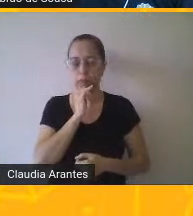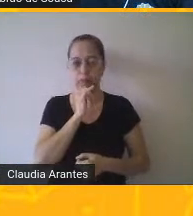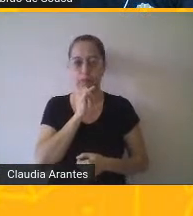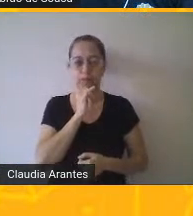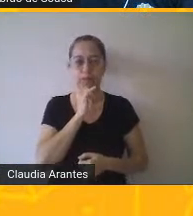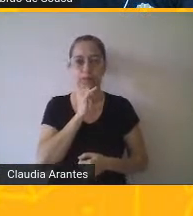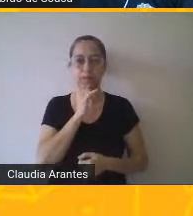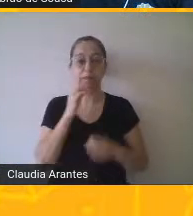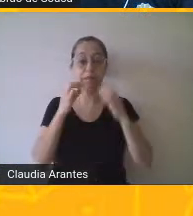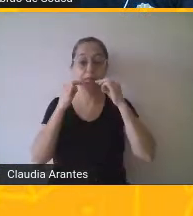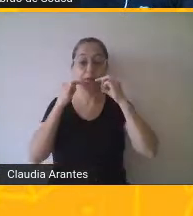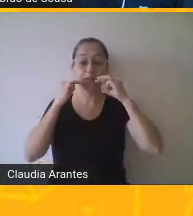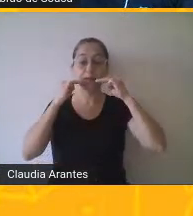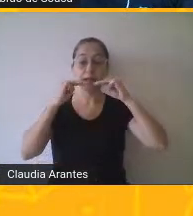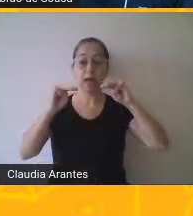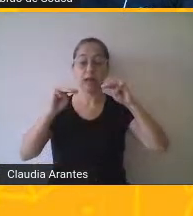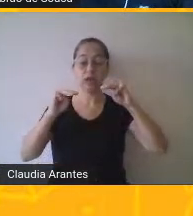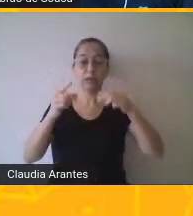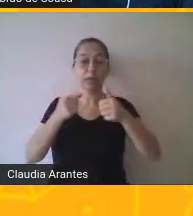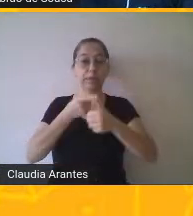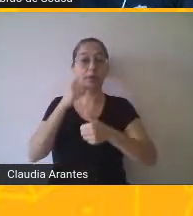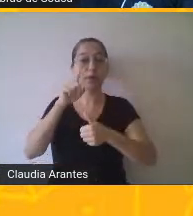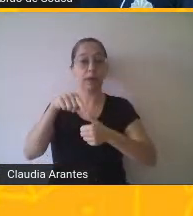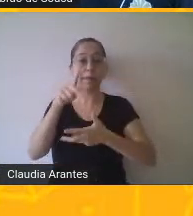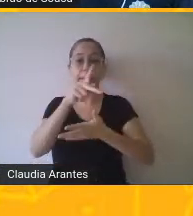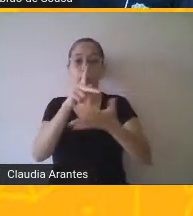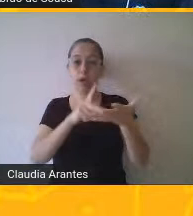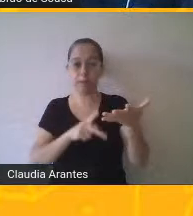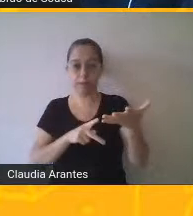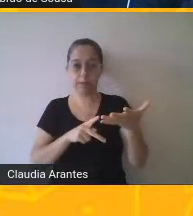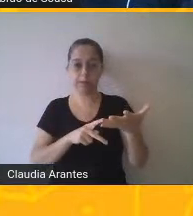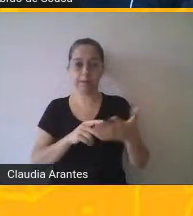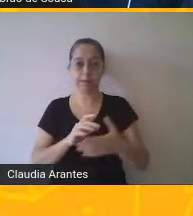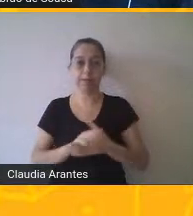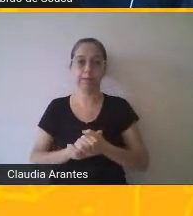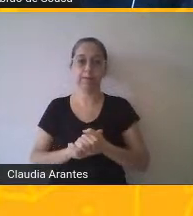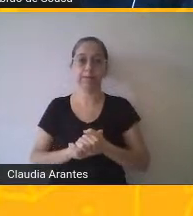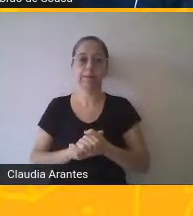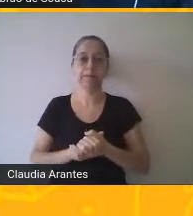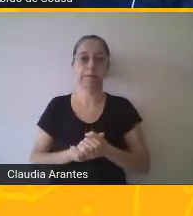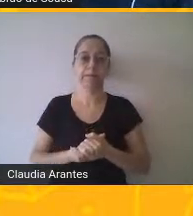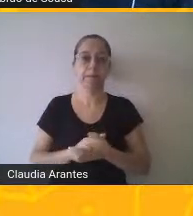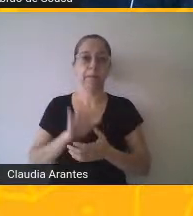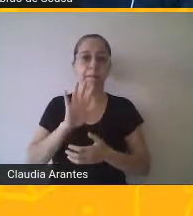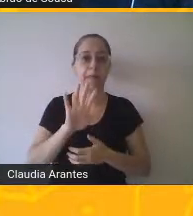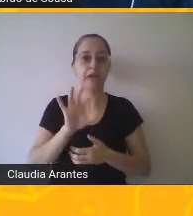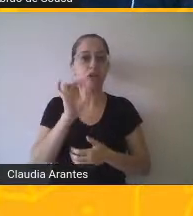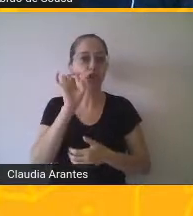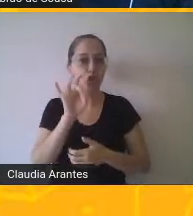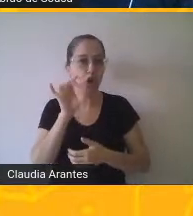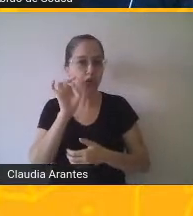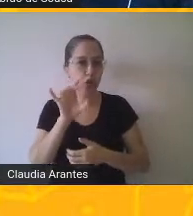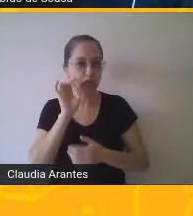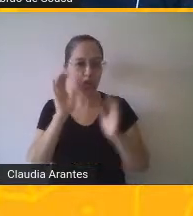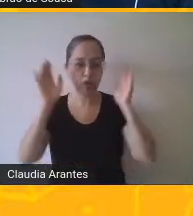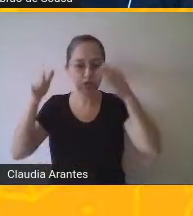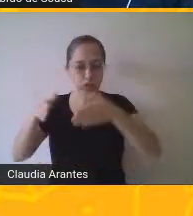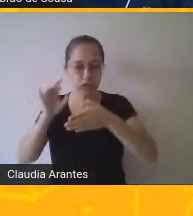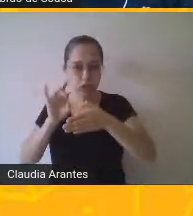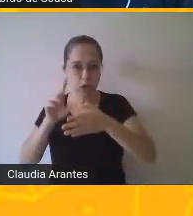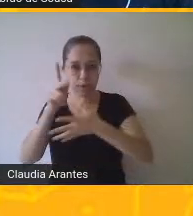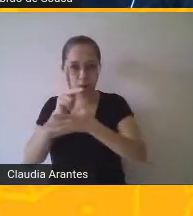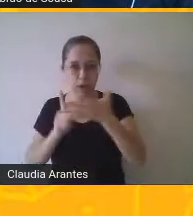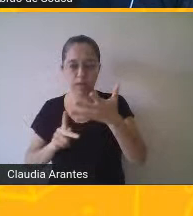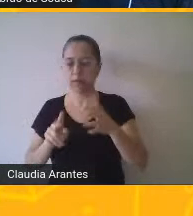Isso não significa dizer que ela só ocorra dentro do gênero textual poema.